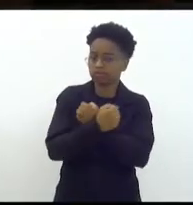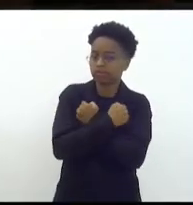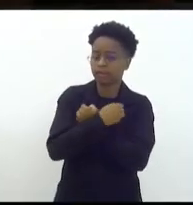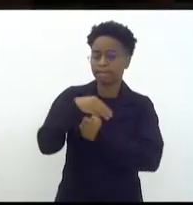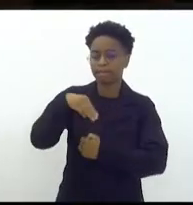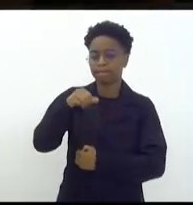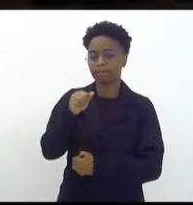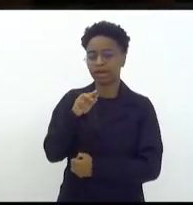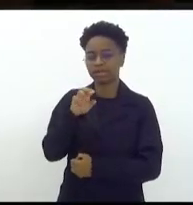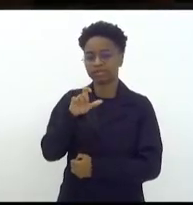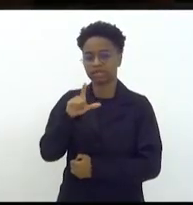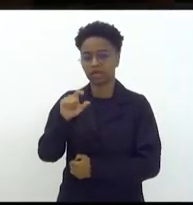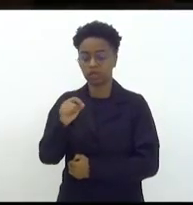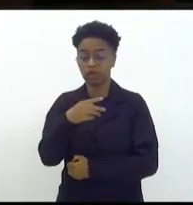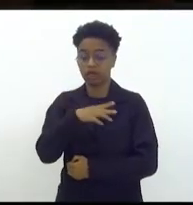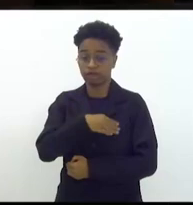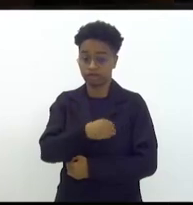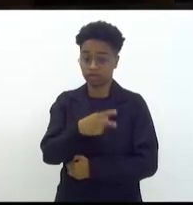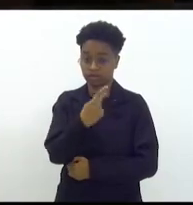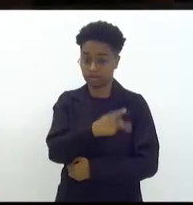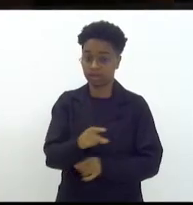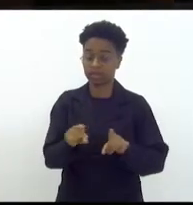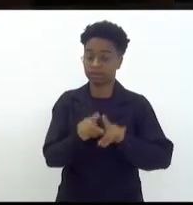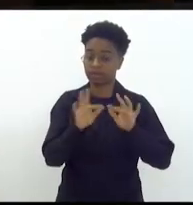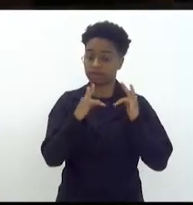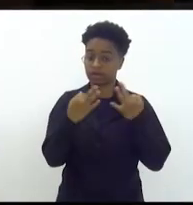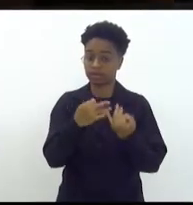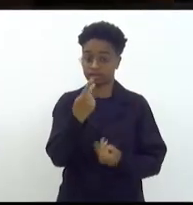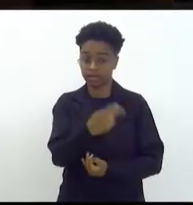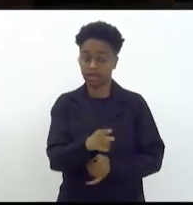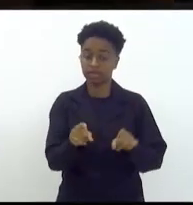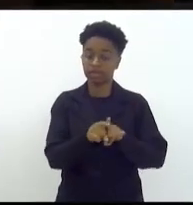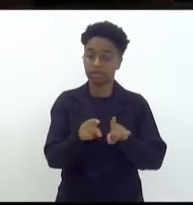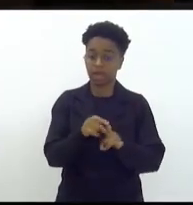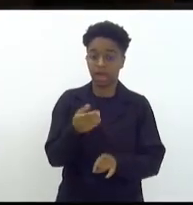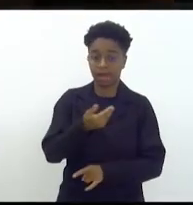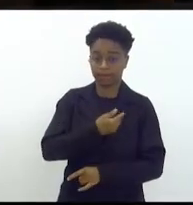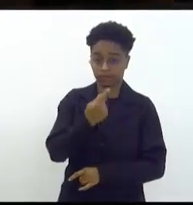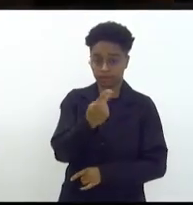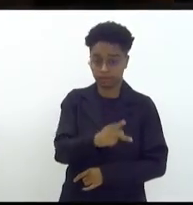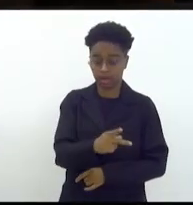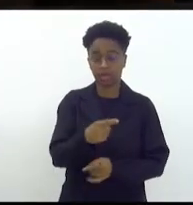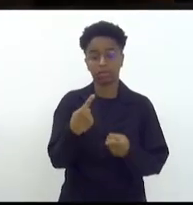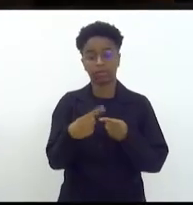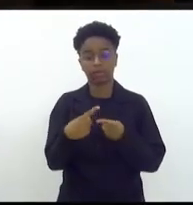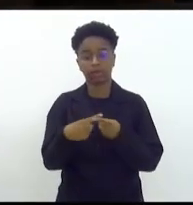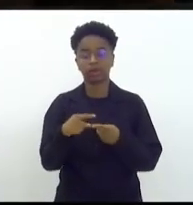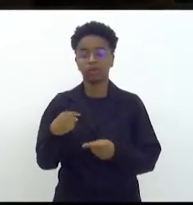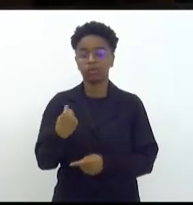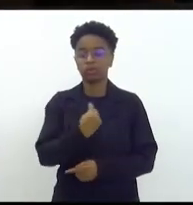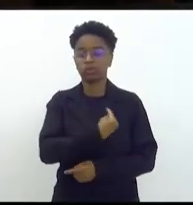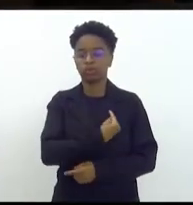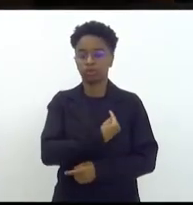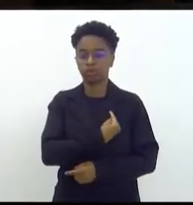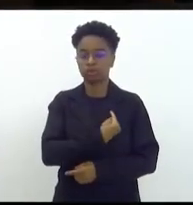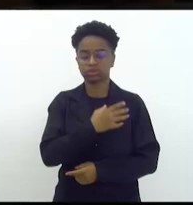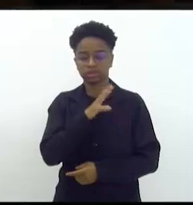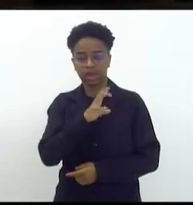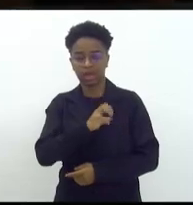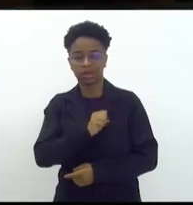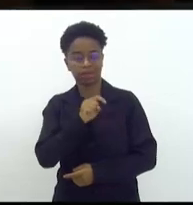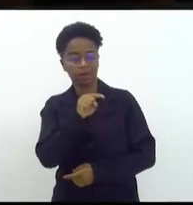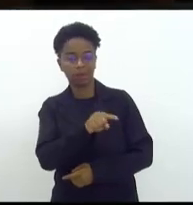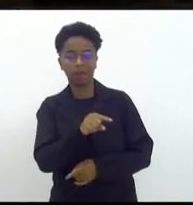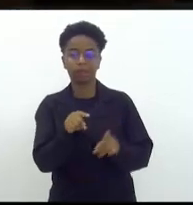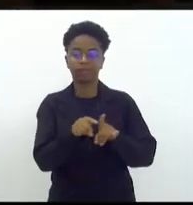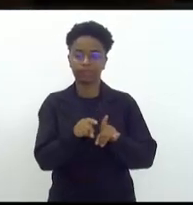Marcelo filho de Leia Garcia toda a família de Leia todos os amigos e nós aqui que amamos Leia